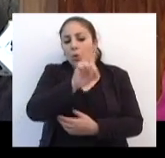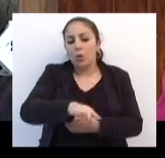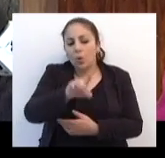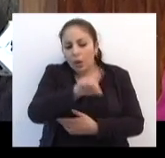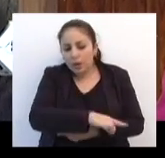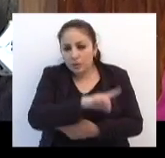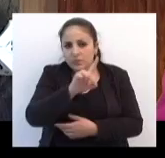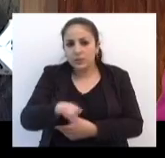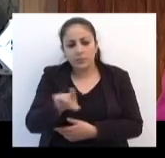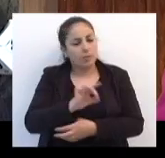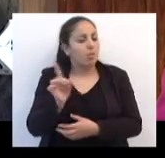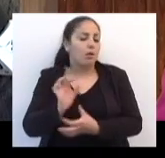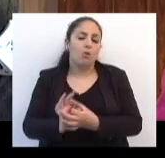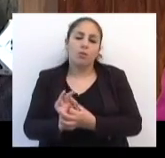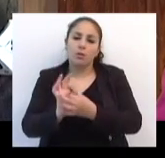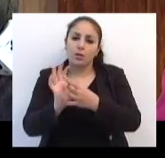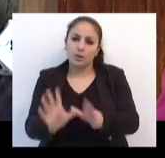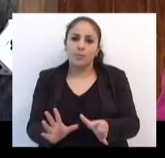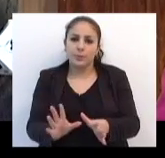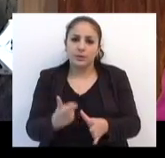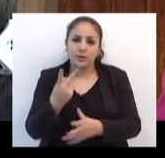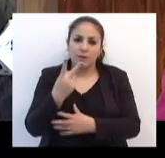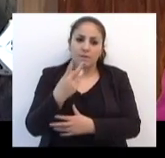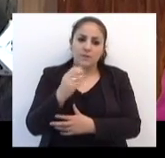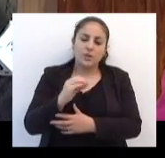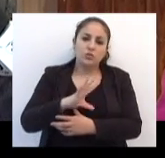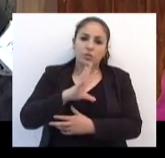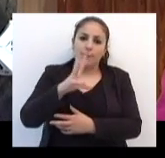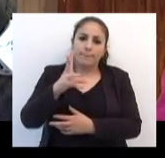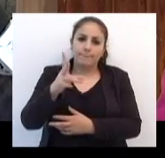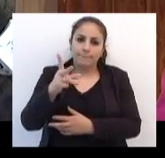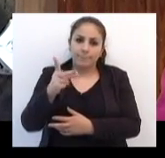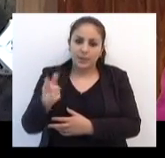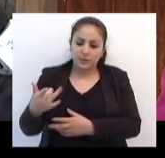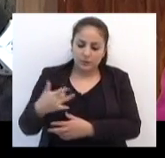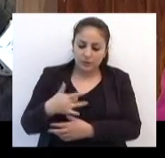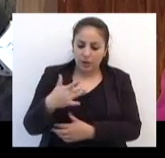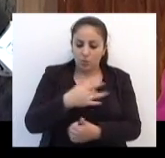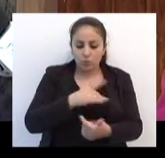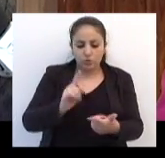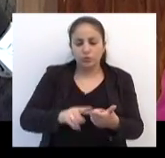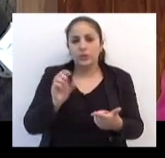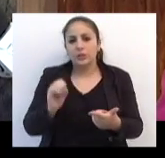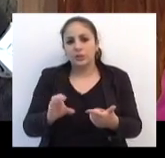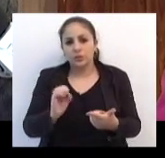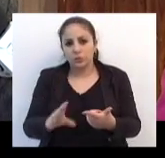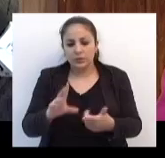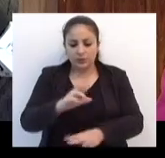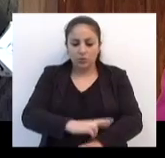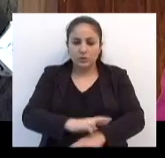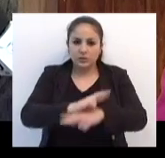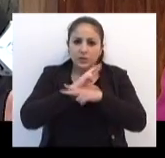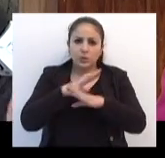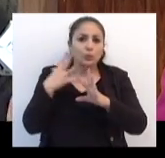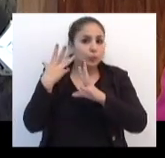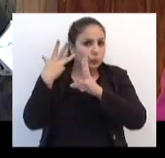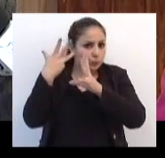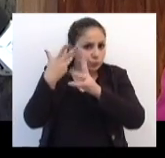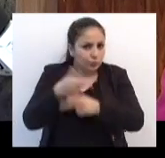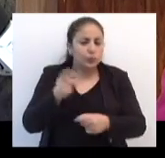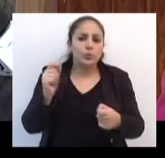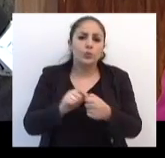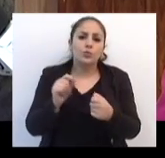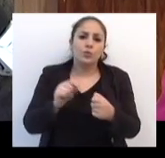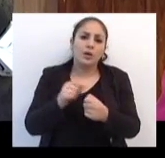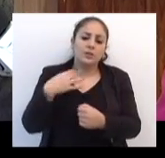retrocesso de não liberação de 20 bilhões de reais para a saúde, educação, segurança. Tudo